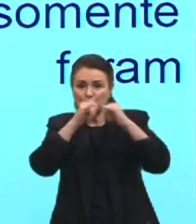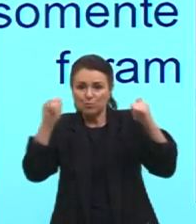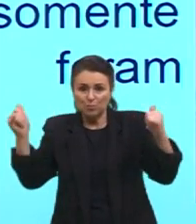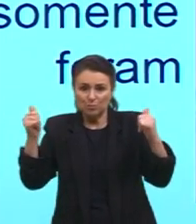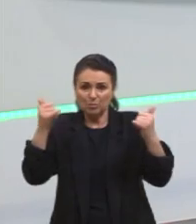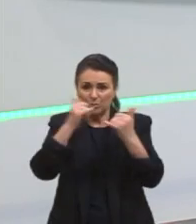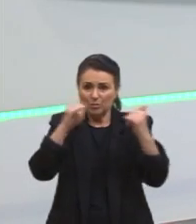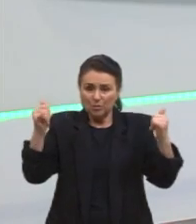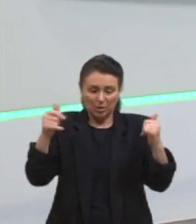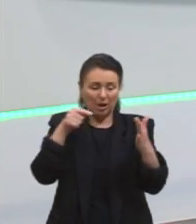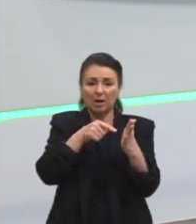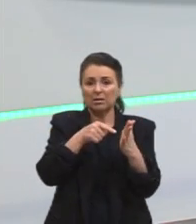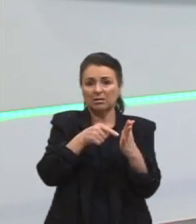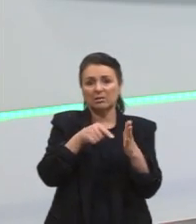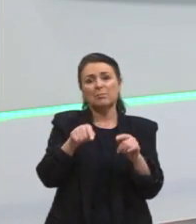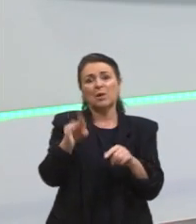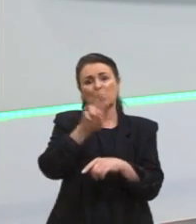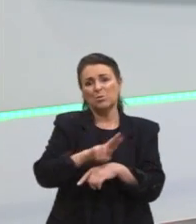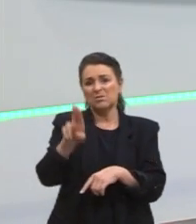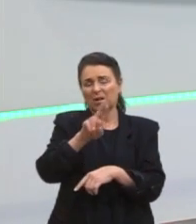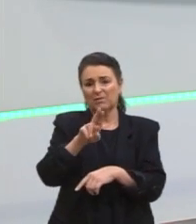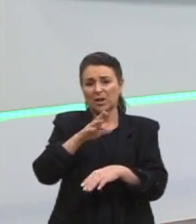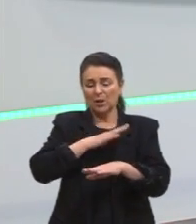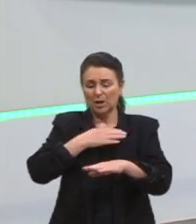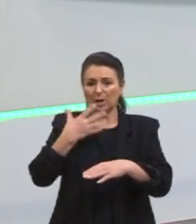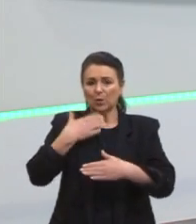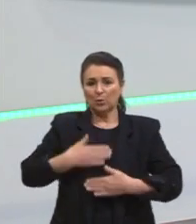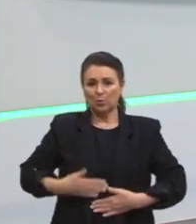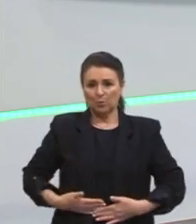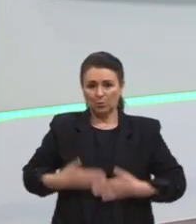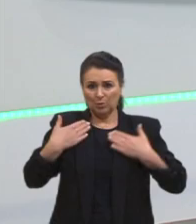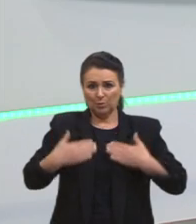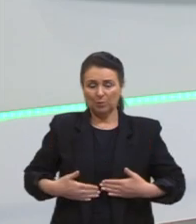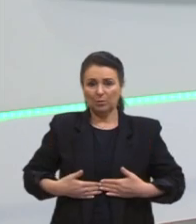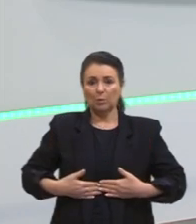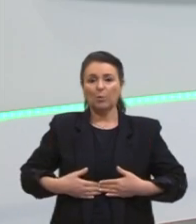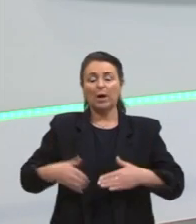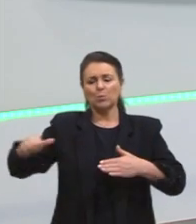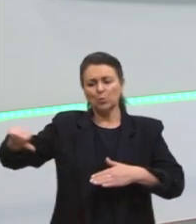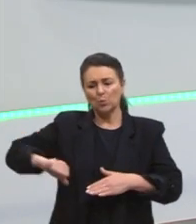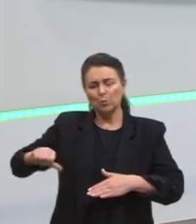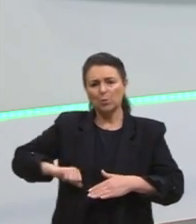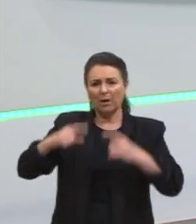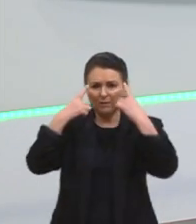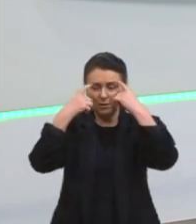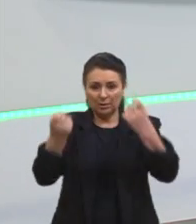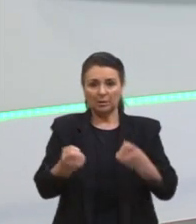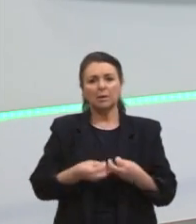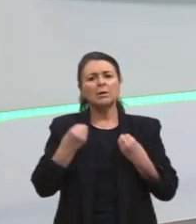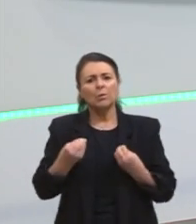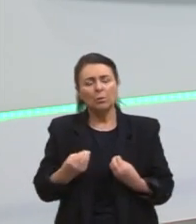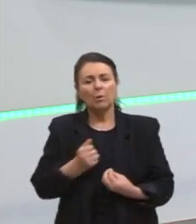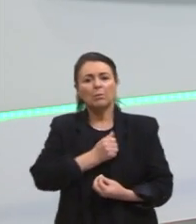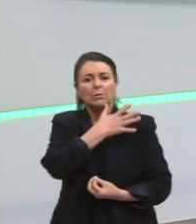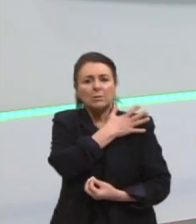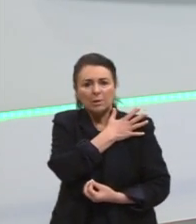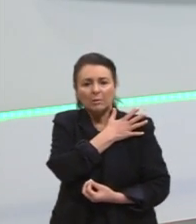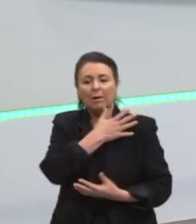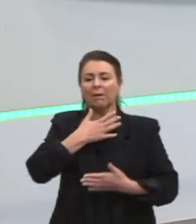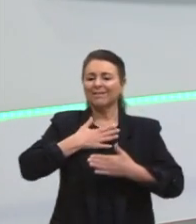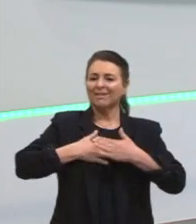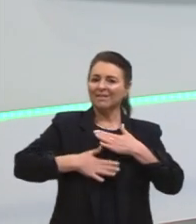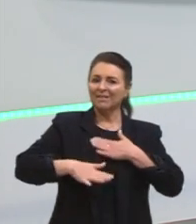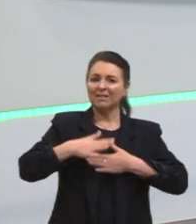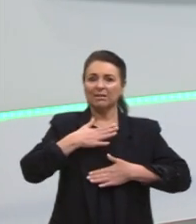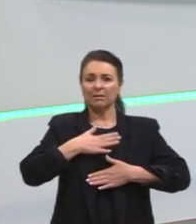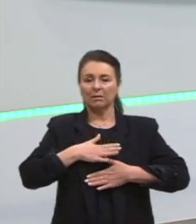das pessoas, então, torturas extremamente violentas. Como é que vai se dizer que essa ditadura era branda? Não tem